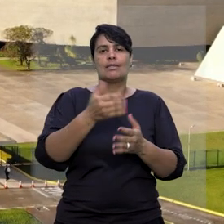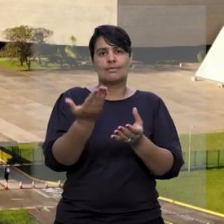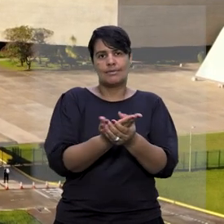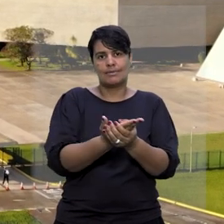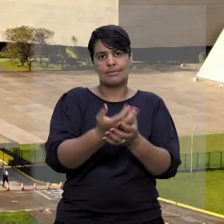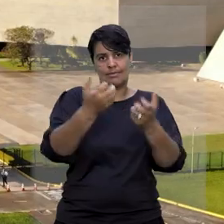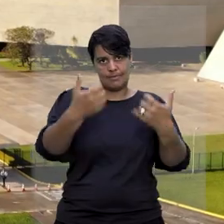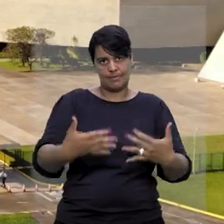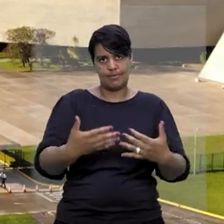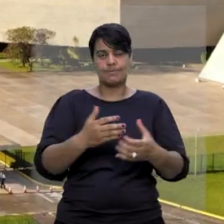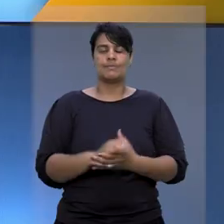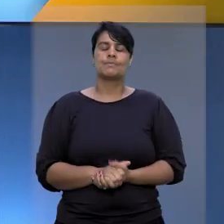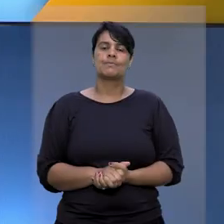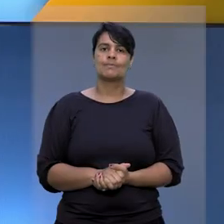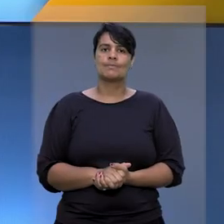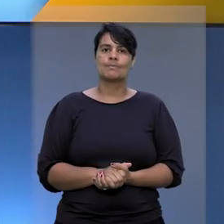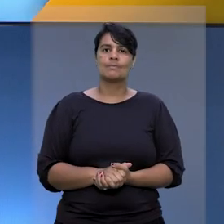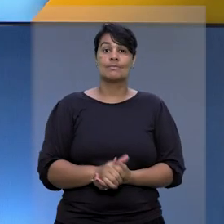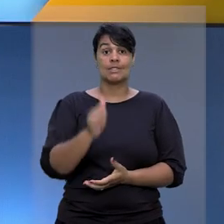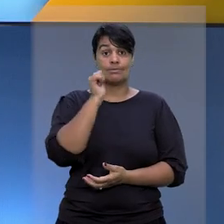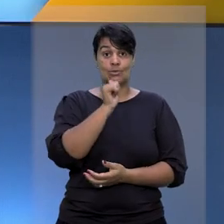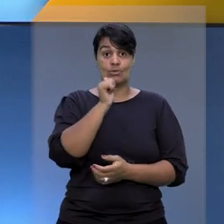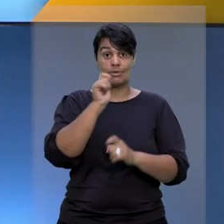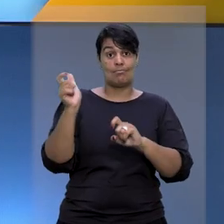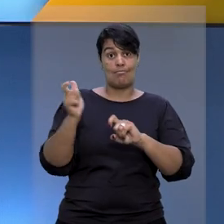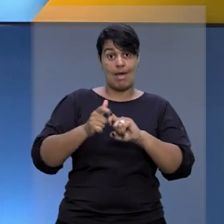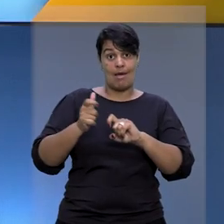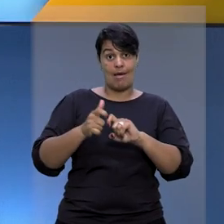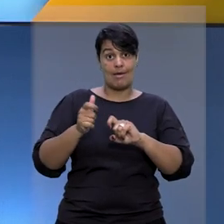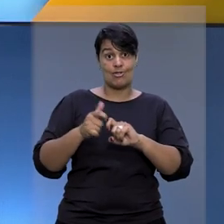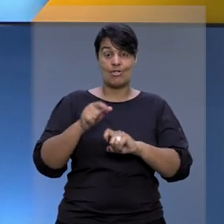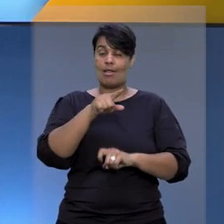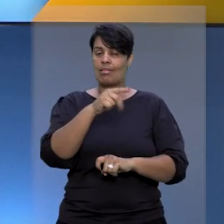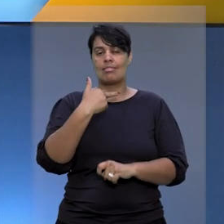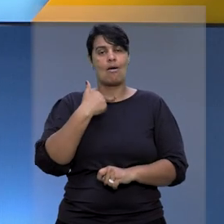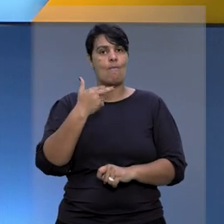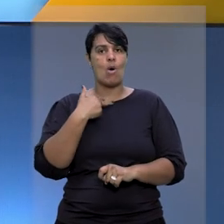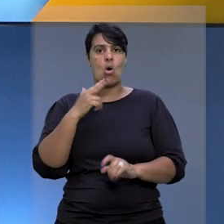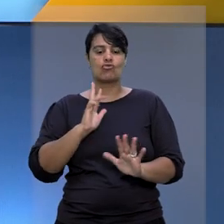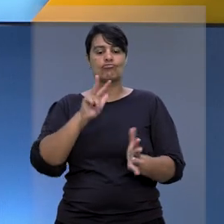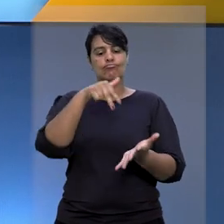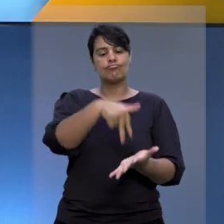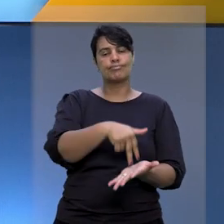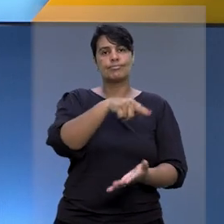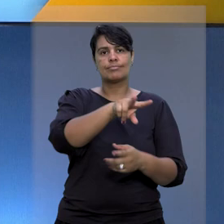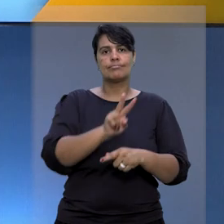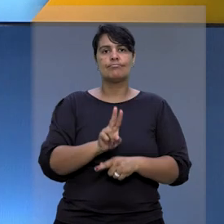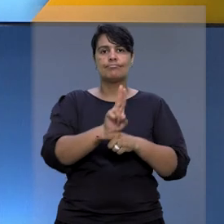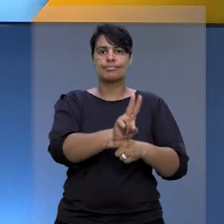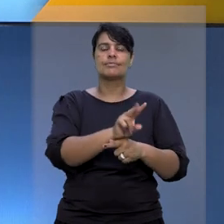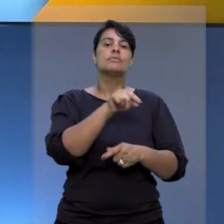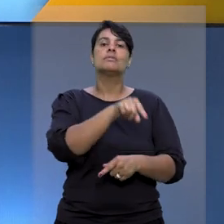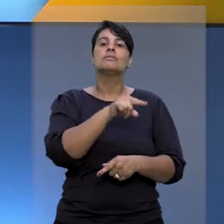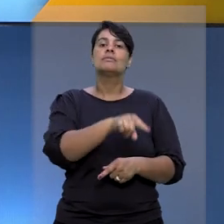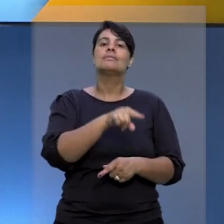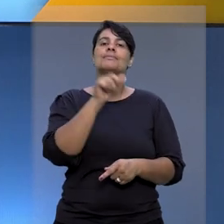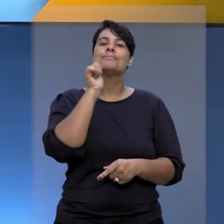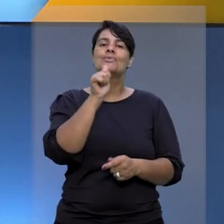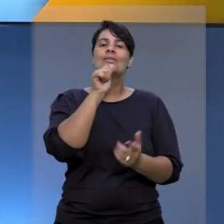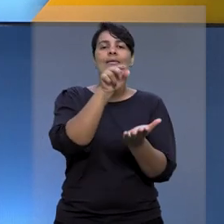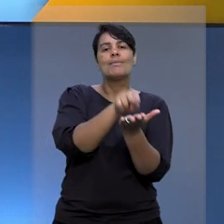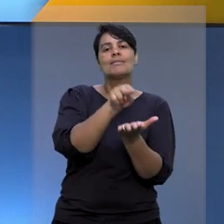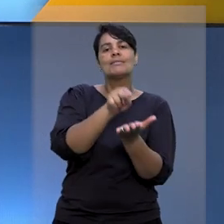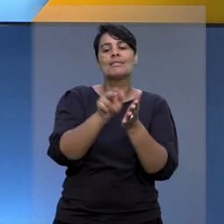processo que formou o julgado. Médica não pode ser curadora de paciente da clínica psiquiátrica em que ela